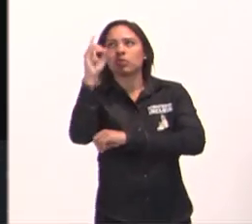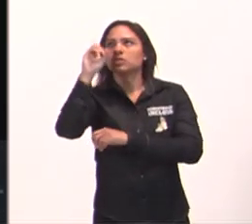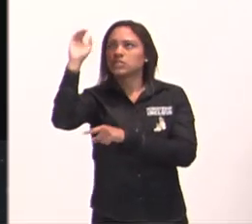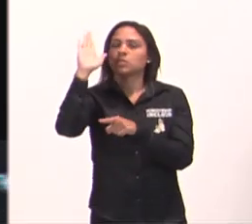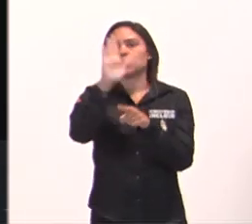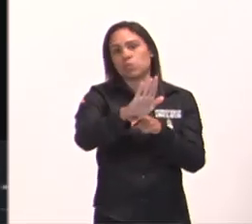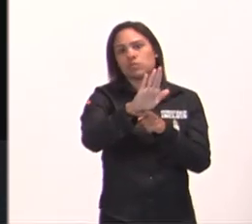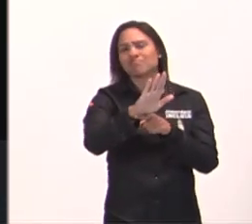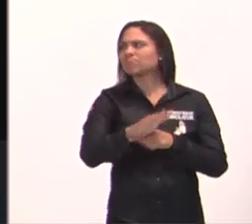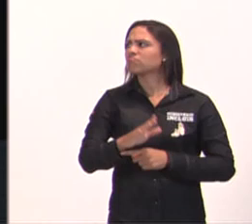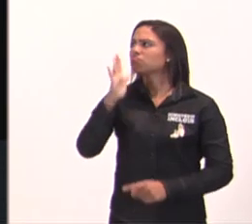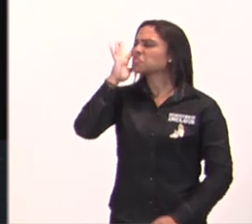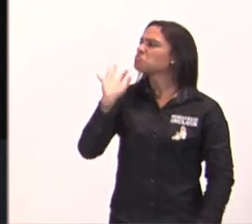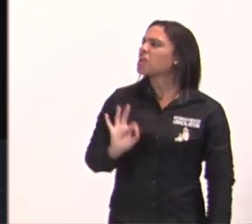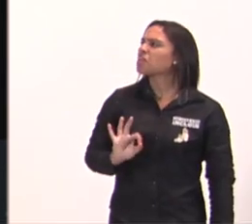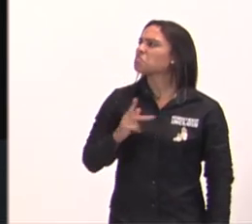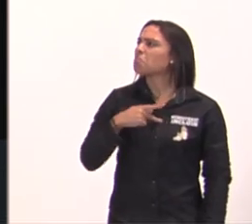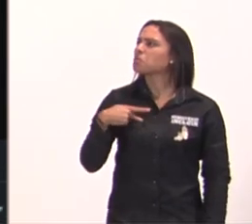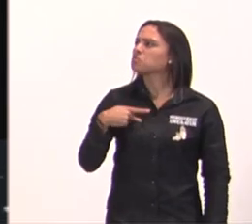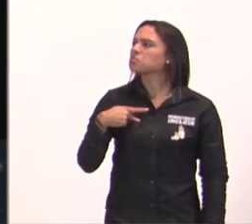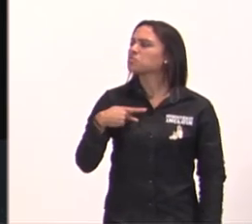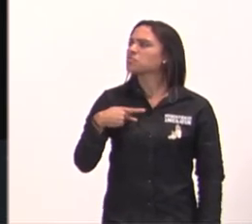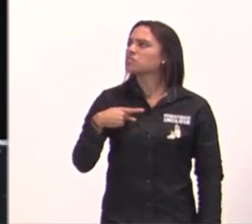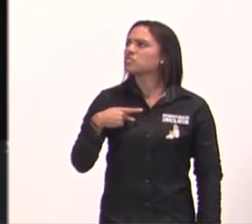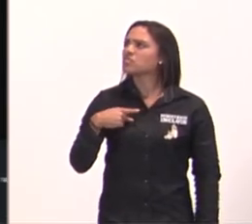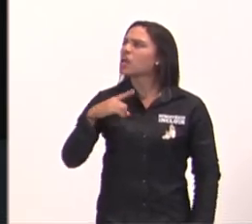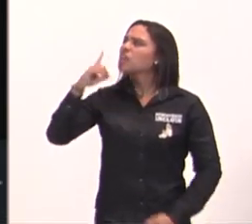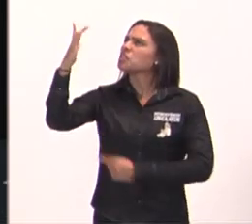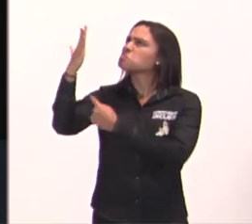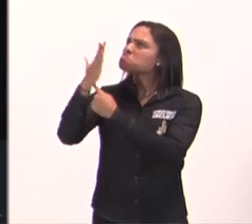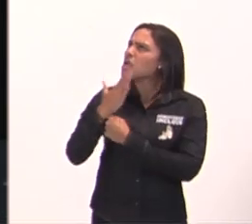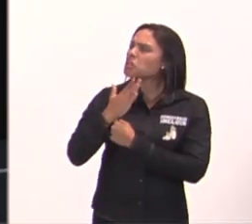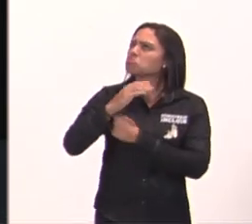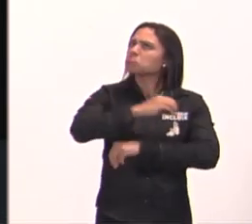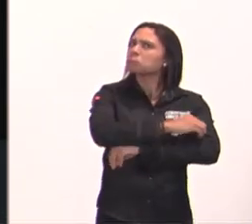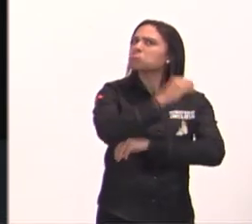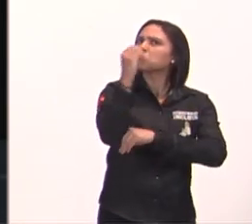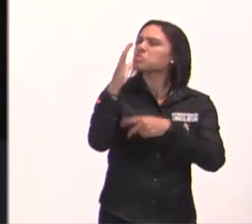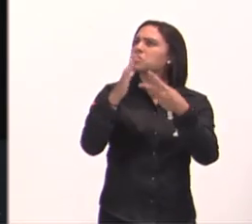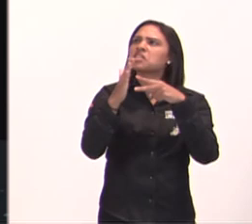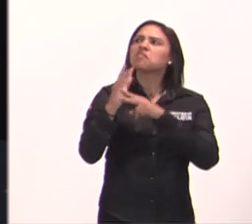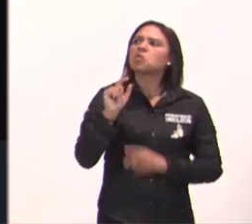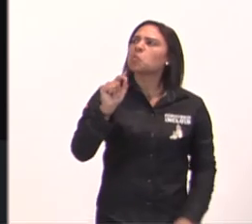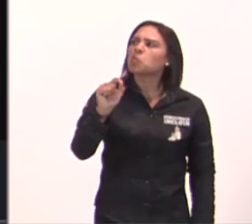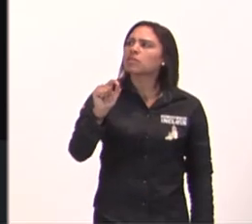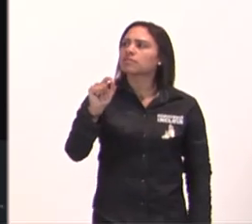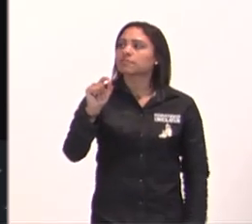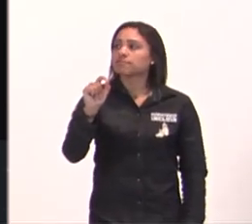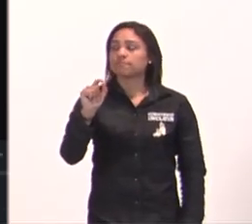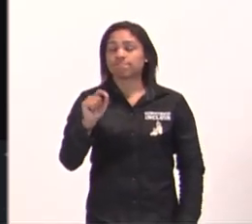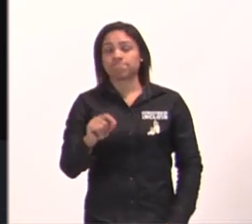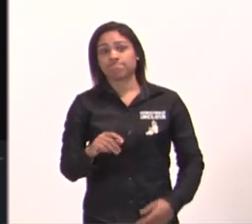não entendi, pastor, Deus vem em seu auxílio, desde o romper da manhã, o quer dizer isso? Quando as